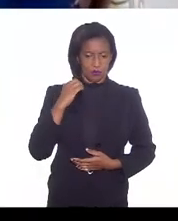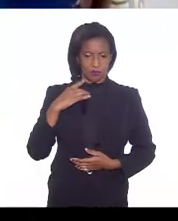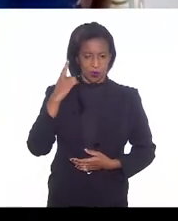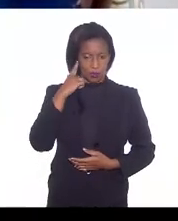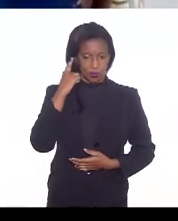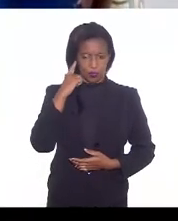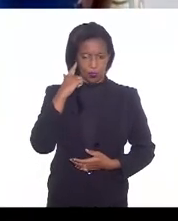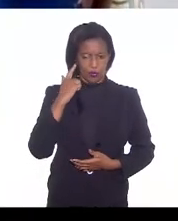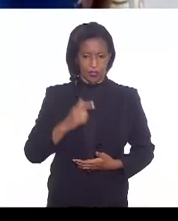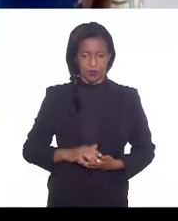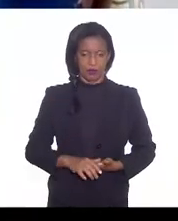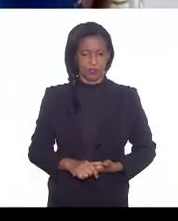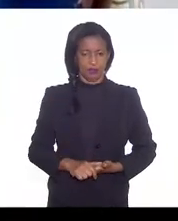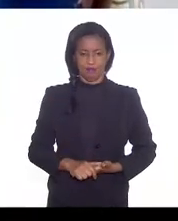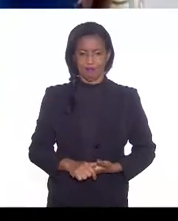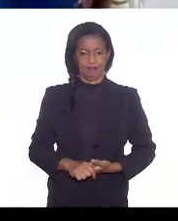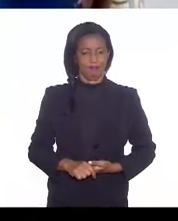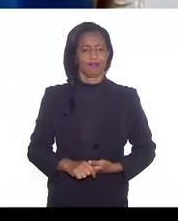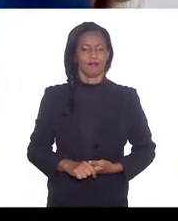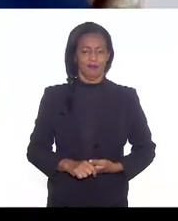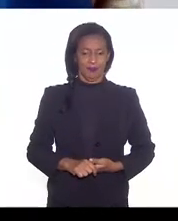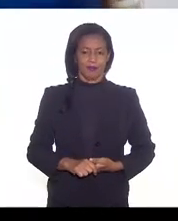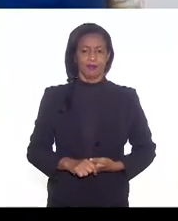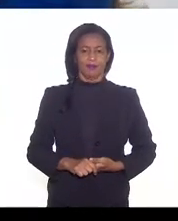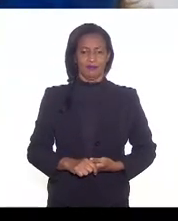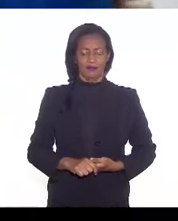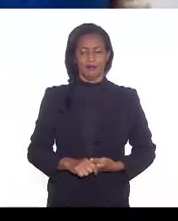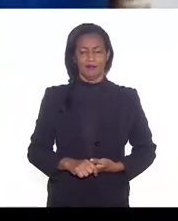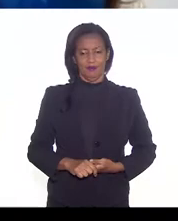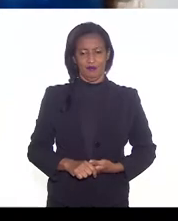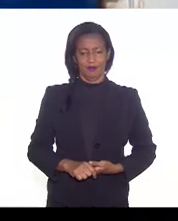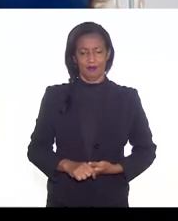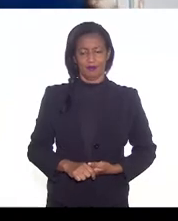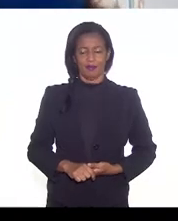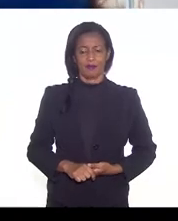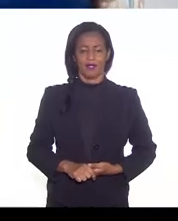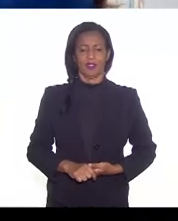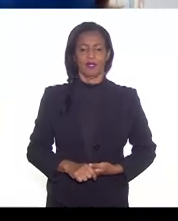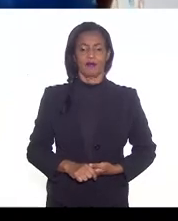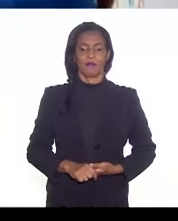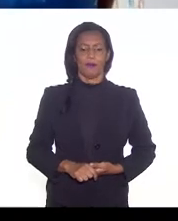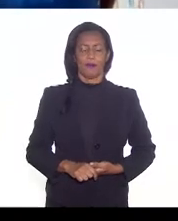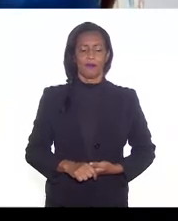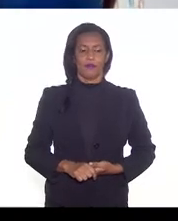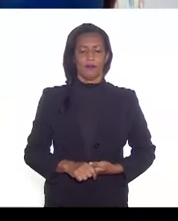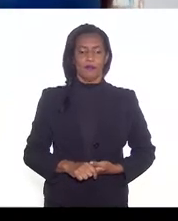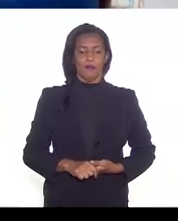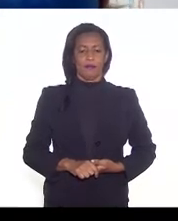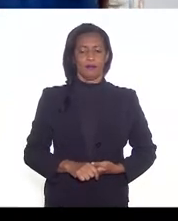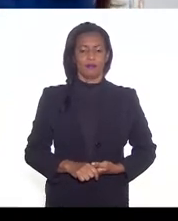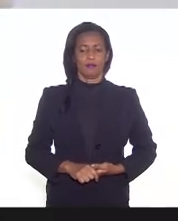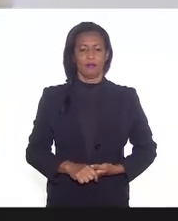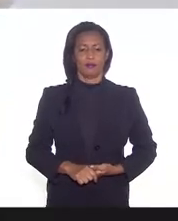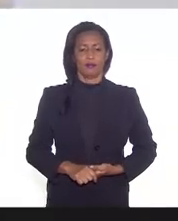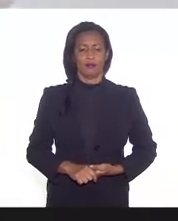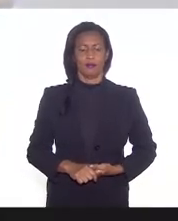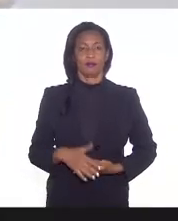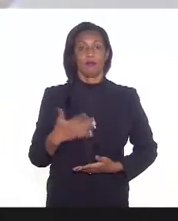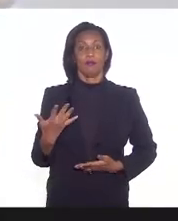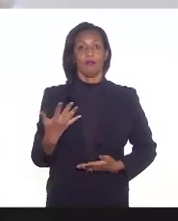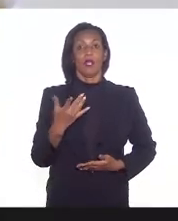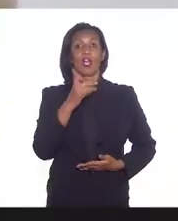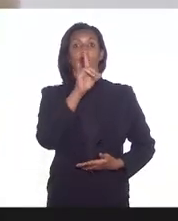A gente não está ouvindo. Não, pois é, ativei o microfone agora. Em relação ao